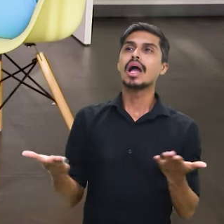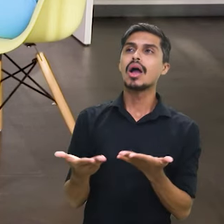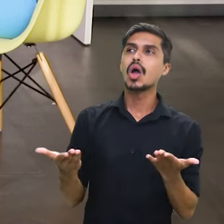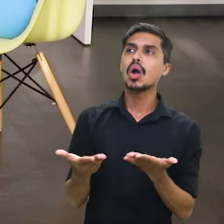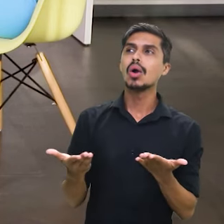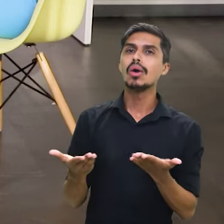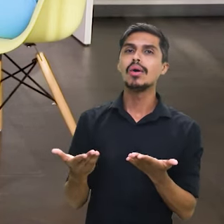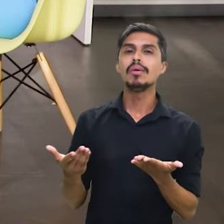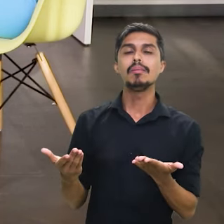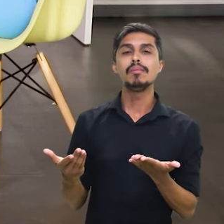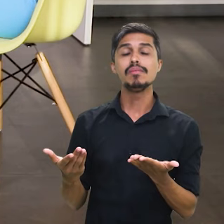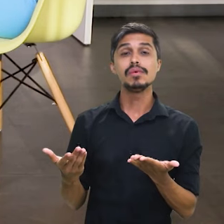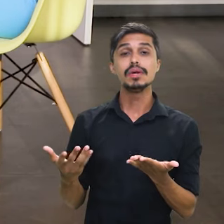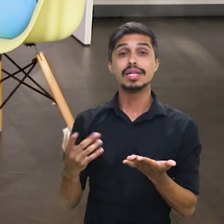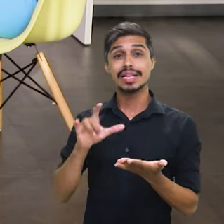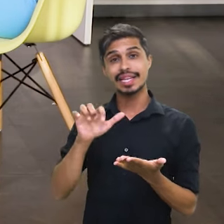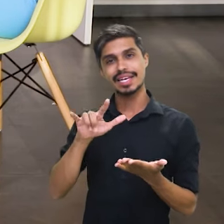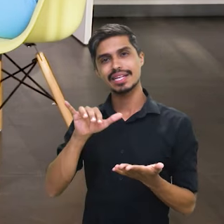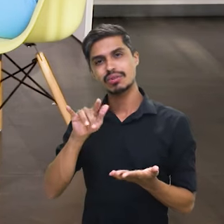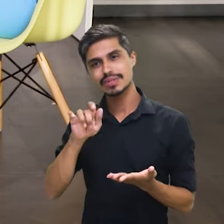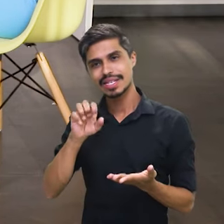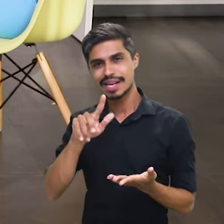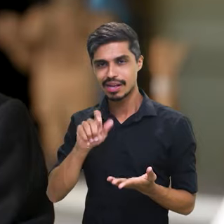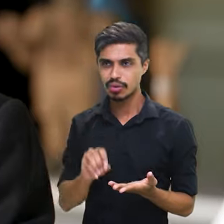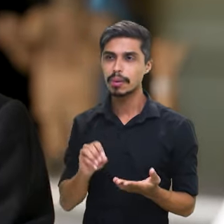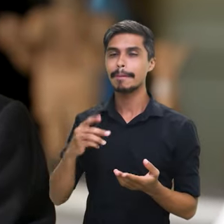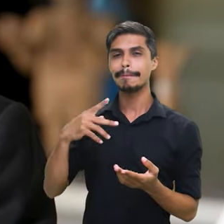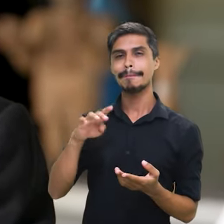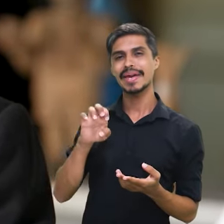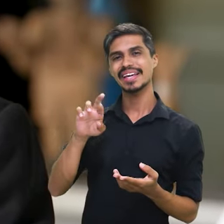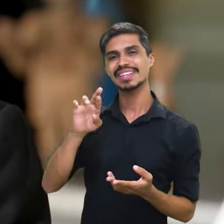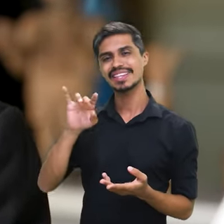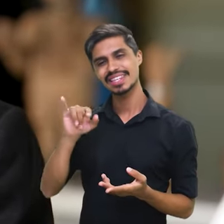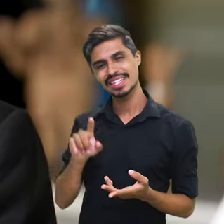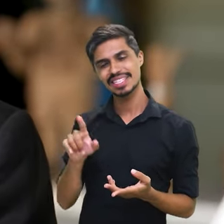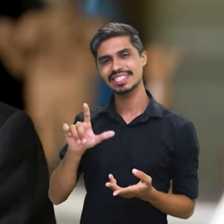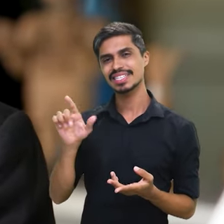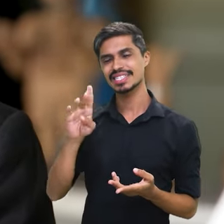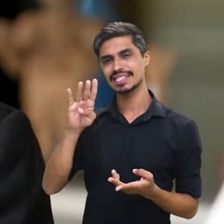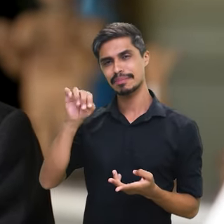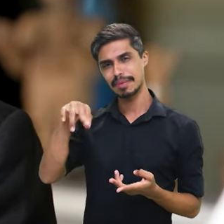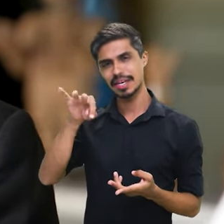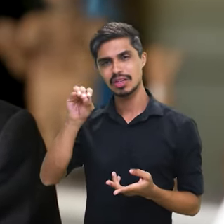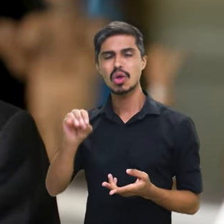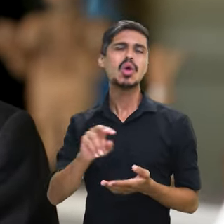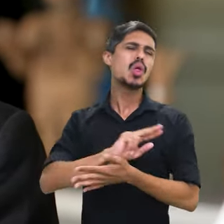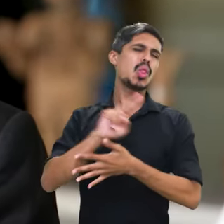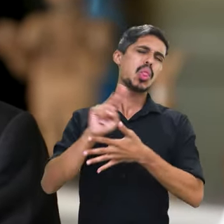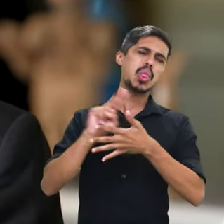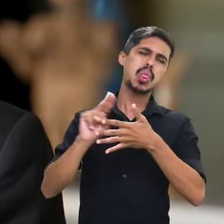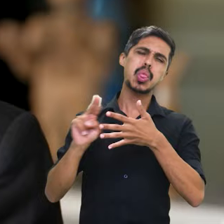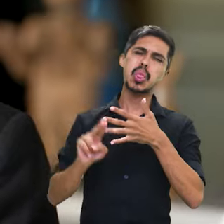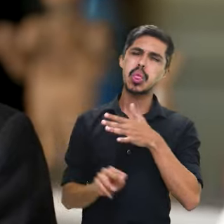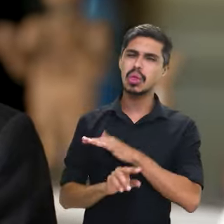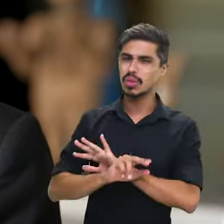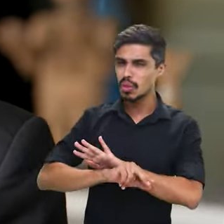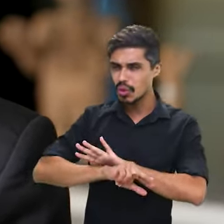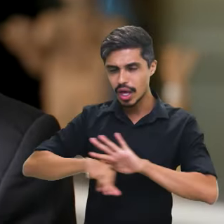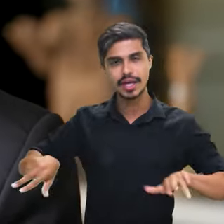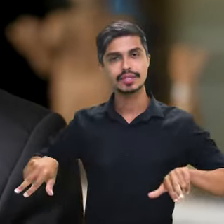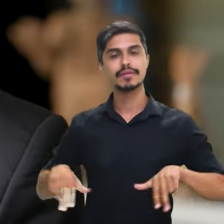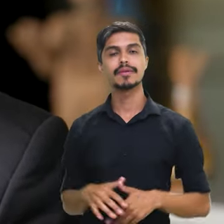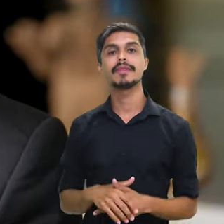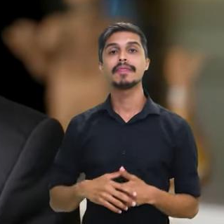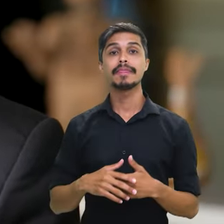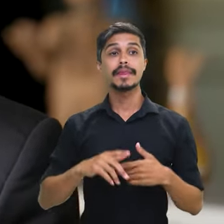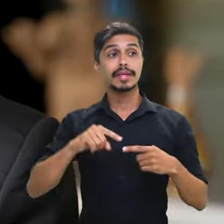foi incorporada a isso. Lélia Gonzales, Beatriz Nascimento. Ou seja, um número enorme. A segunda etapa